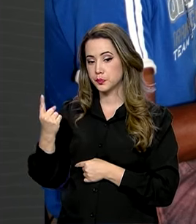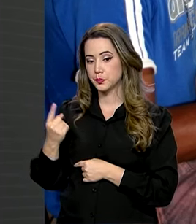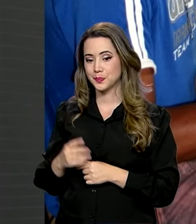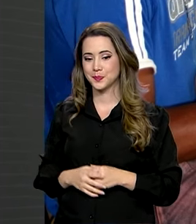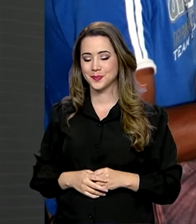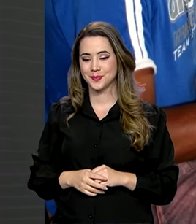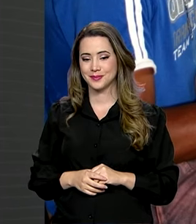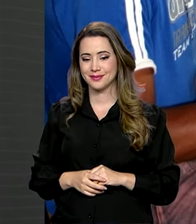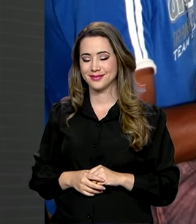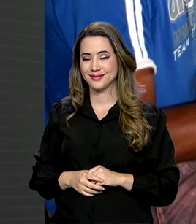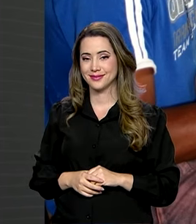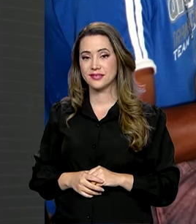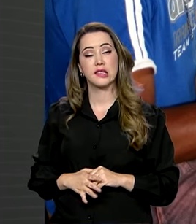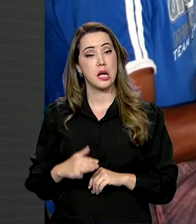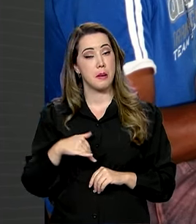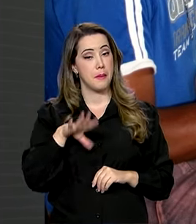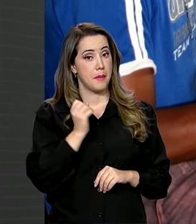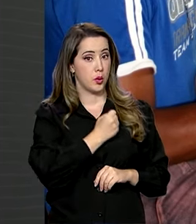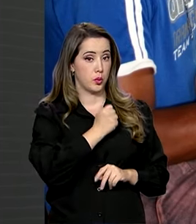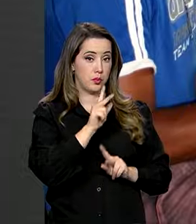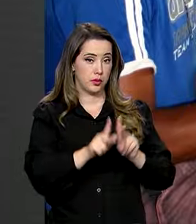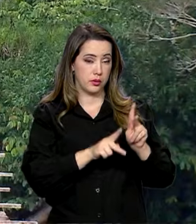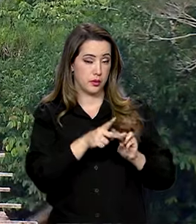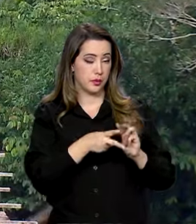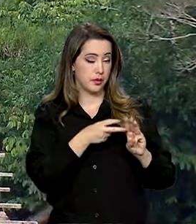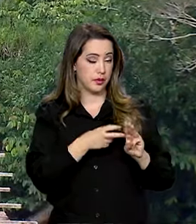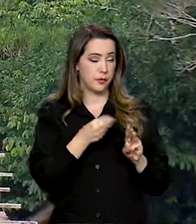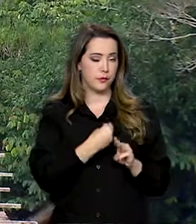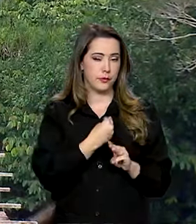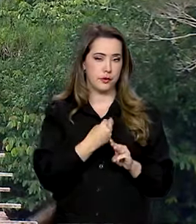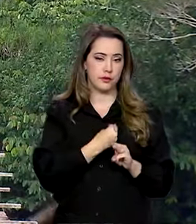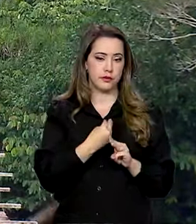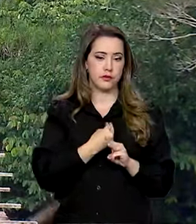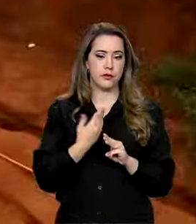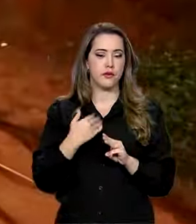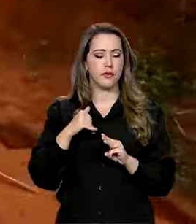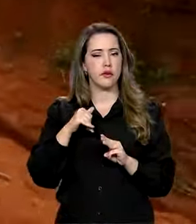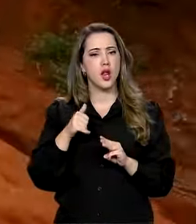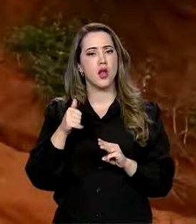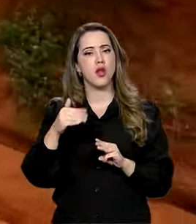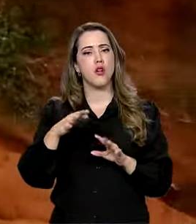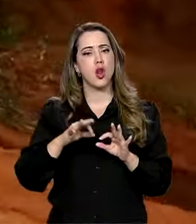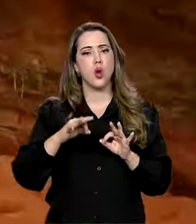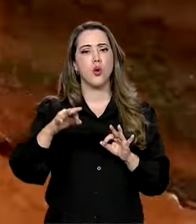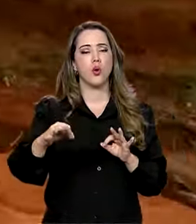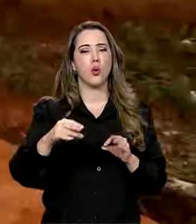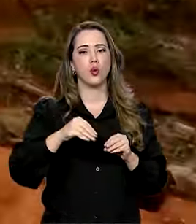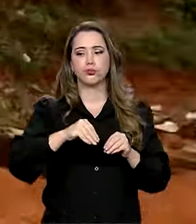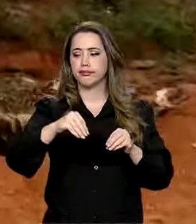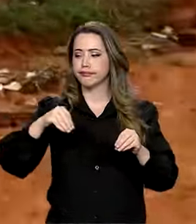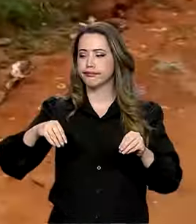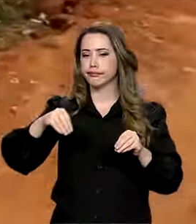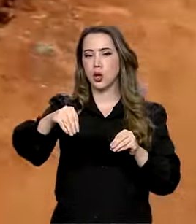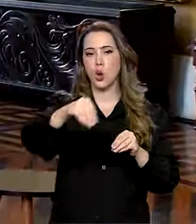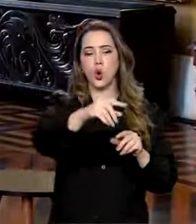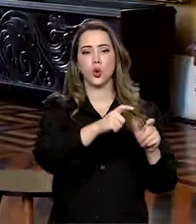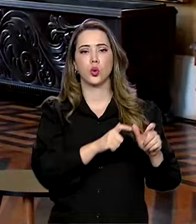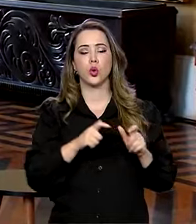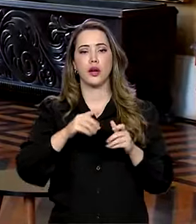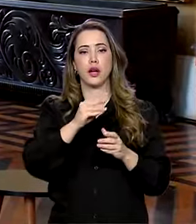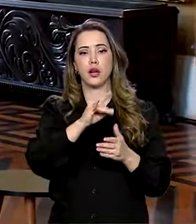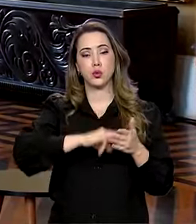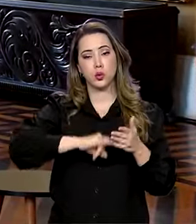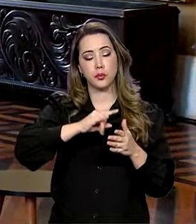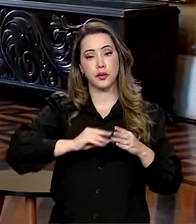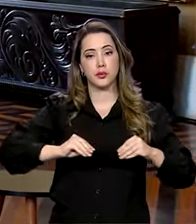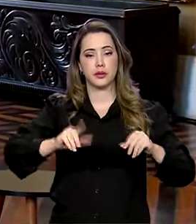Tabatinga. A maioria da população indígena vive fora das 573 terras oficialmente demarcadas. Nós